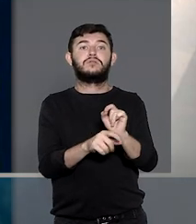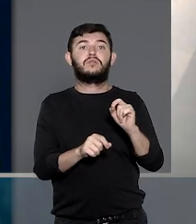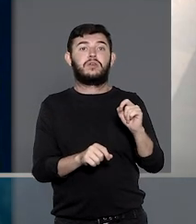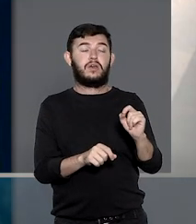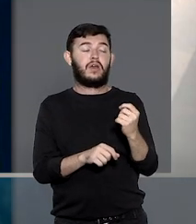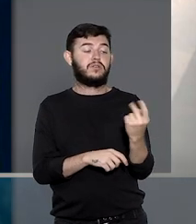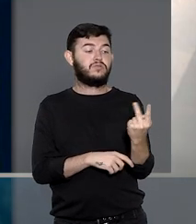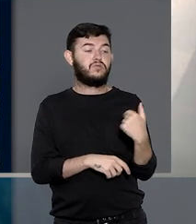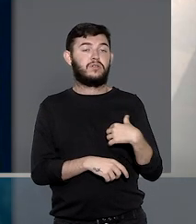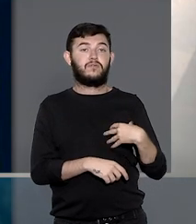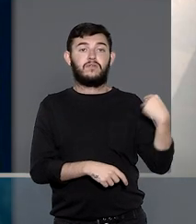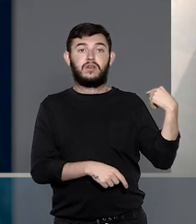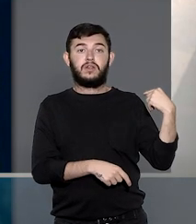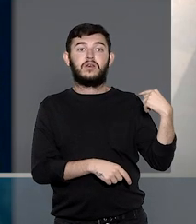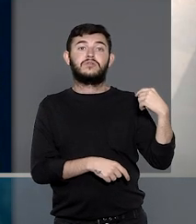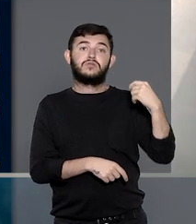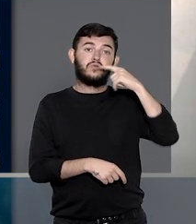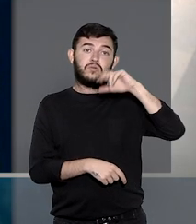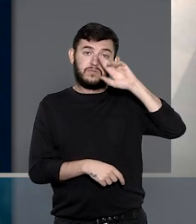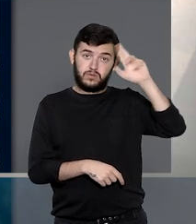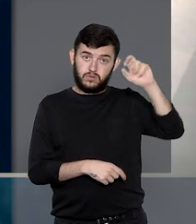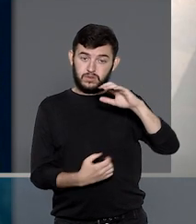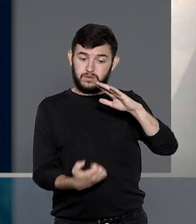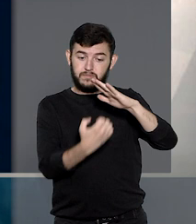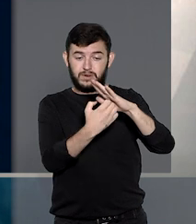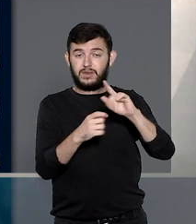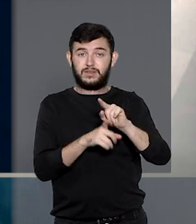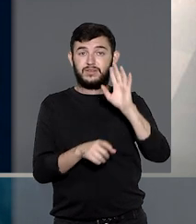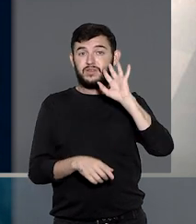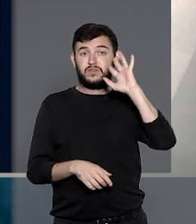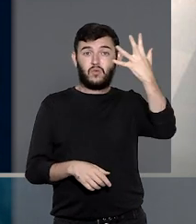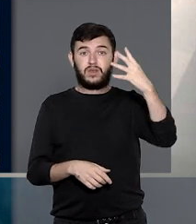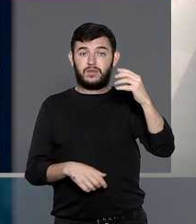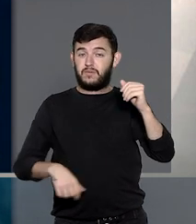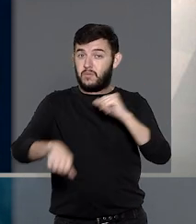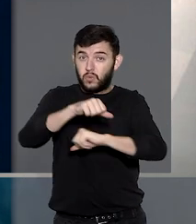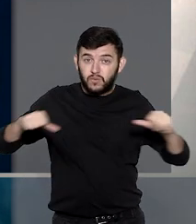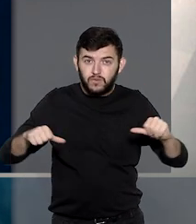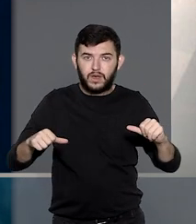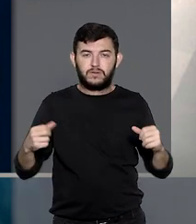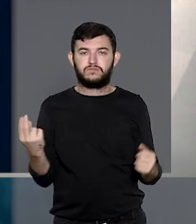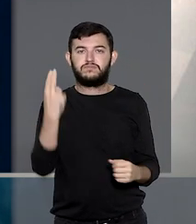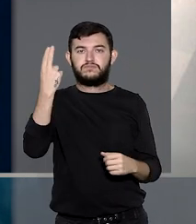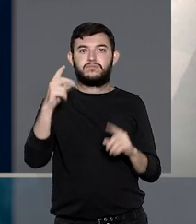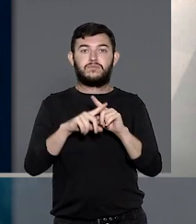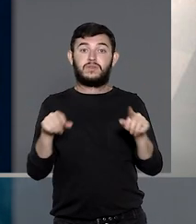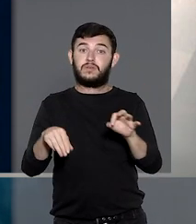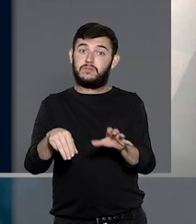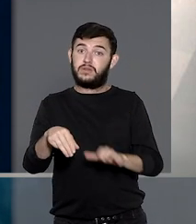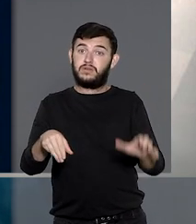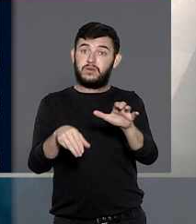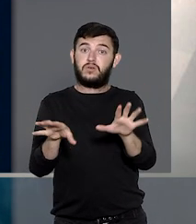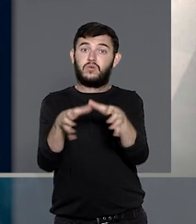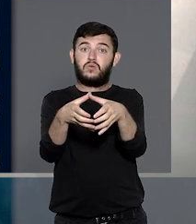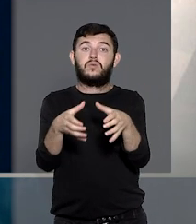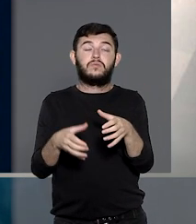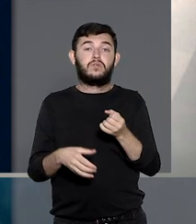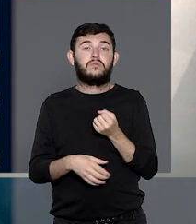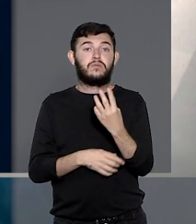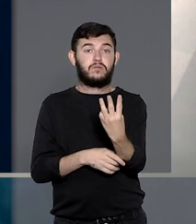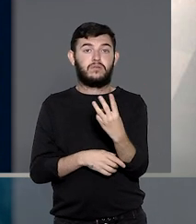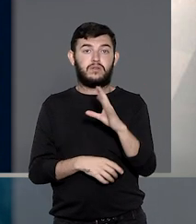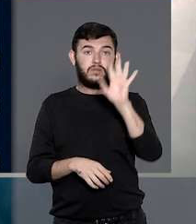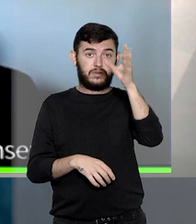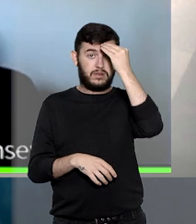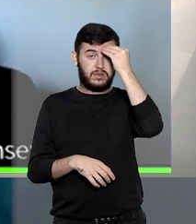hereditária das recorrentes dificilmente seria modificada. Desta forma, os ministros da terceira turma entenderam que não